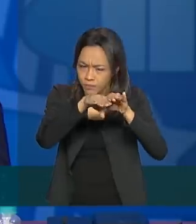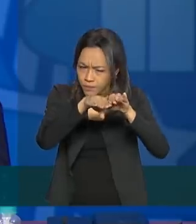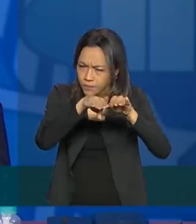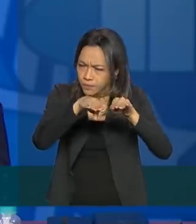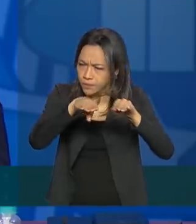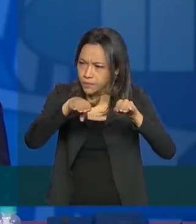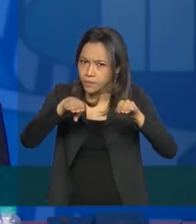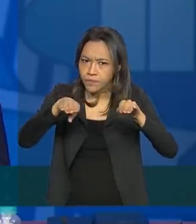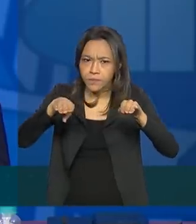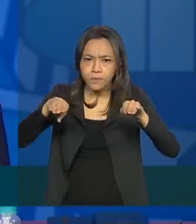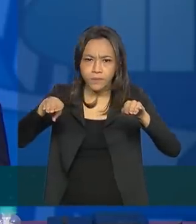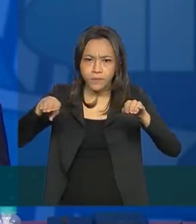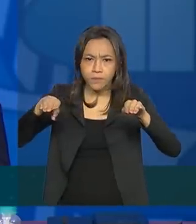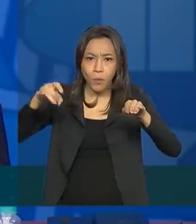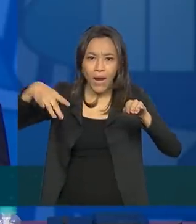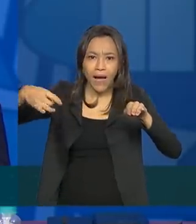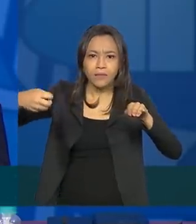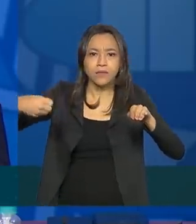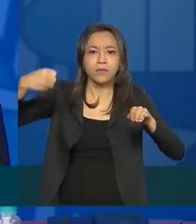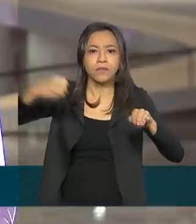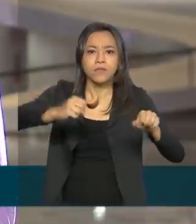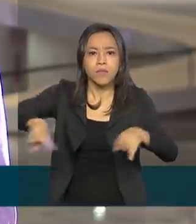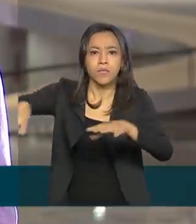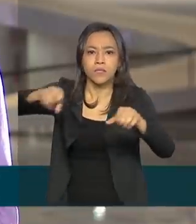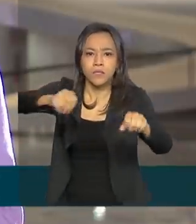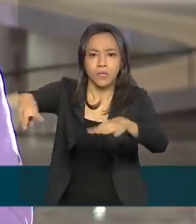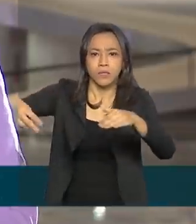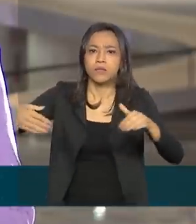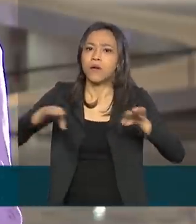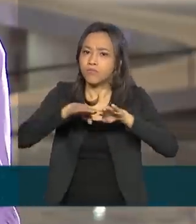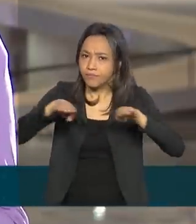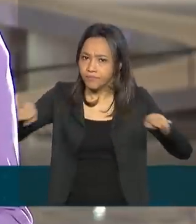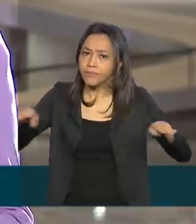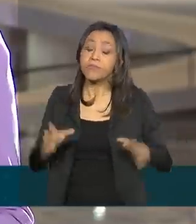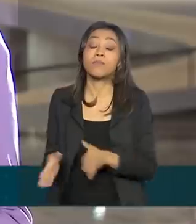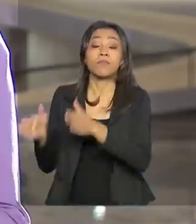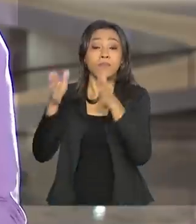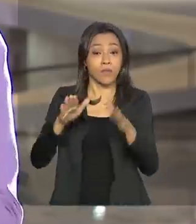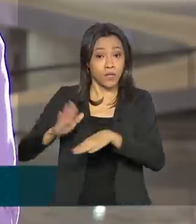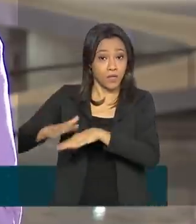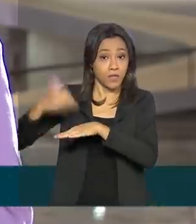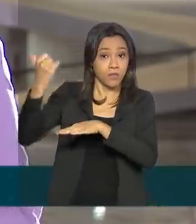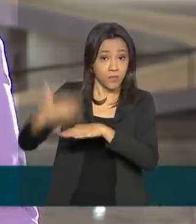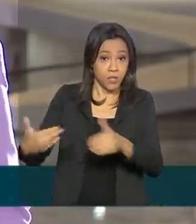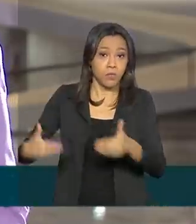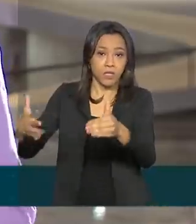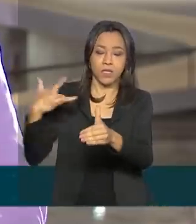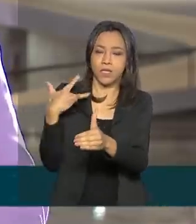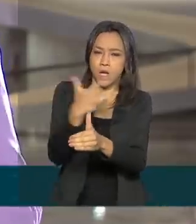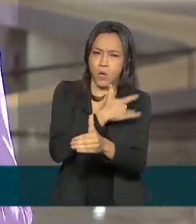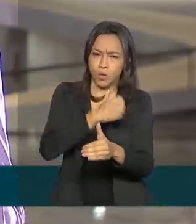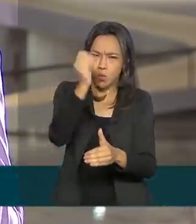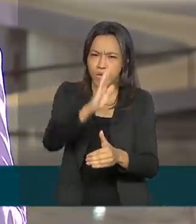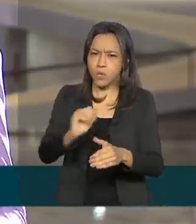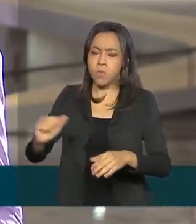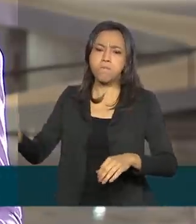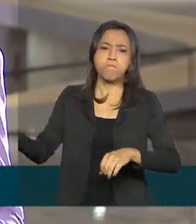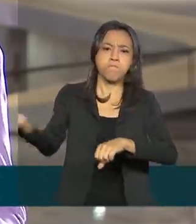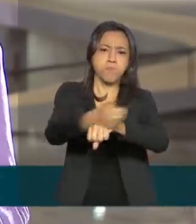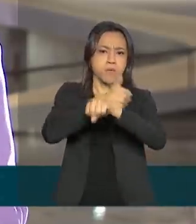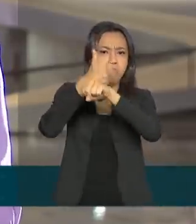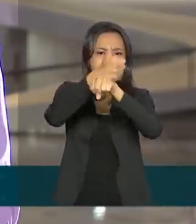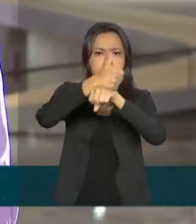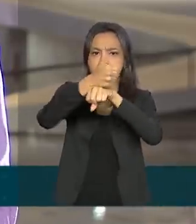total de óbitos por semana epidemiológica. Ainda segundo o Ministério da Saúde, o Brasil ocupa o primeiro lugar no